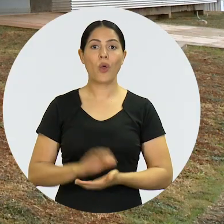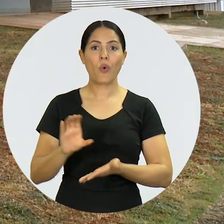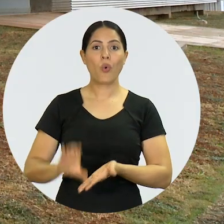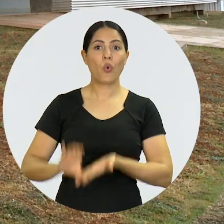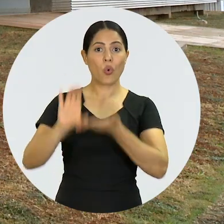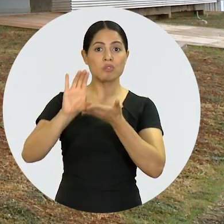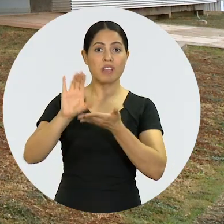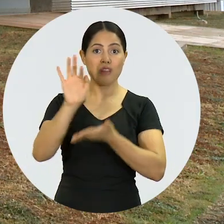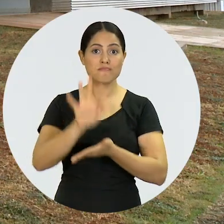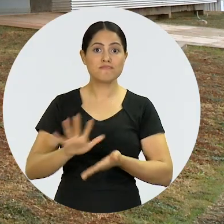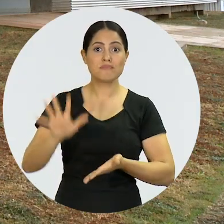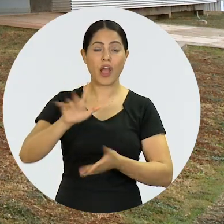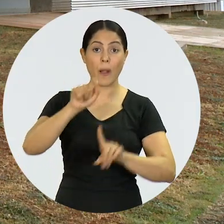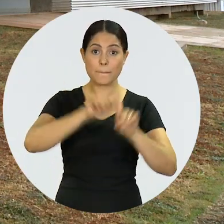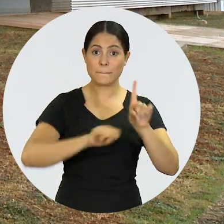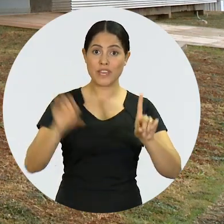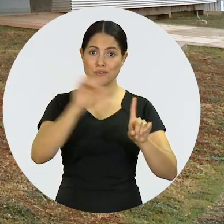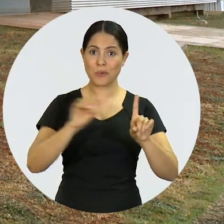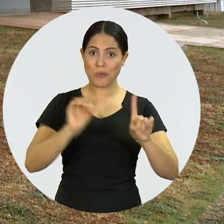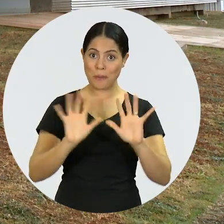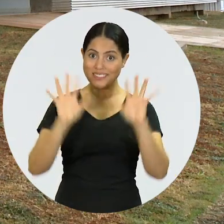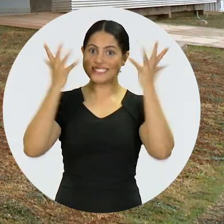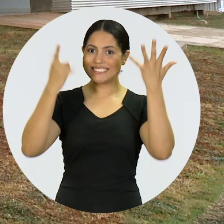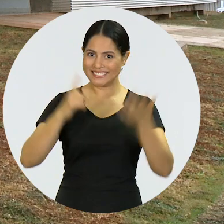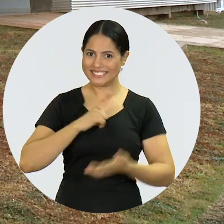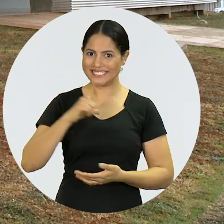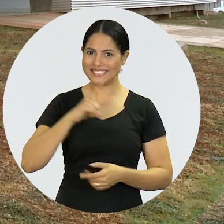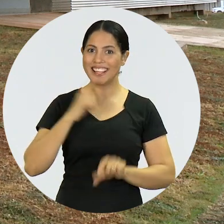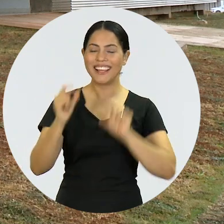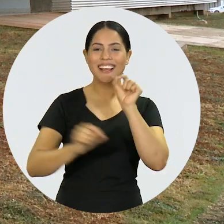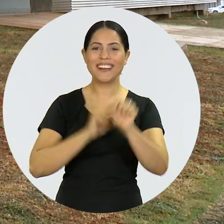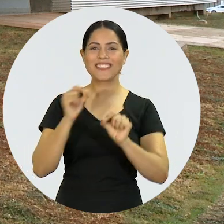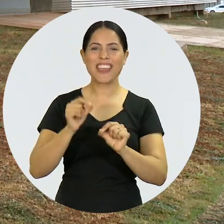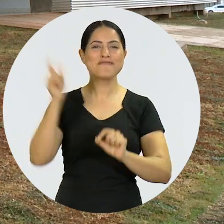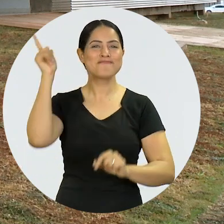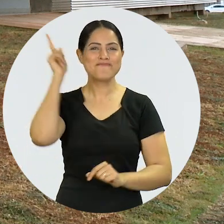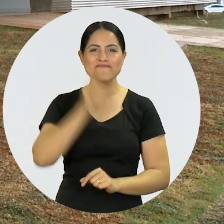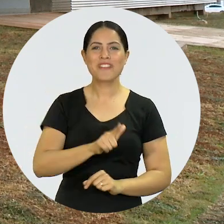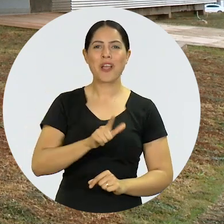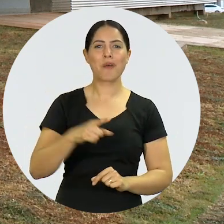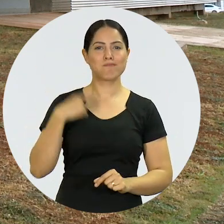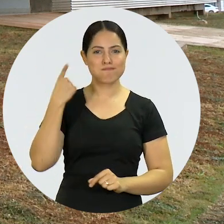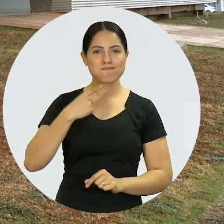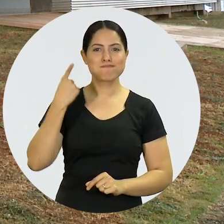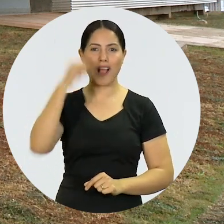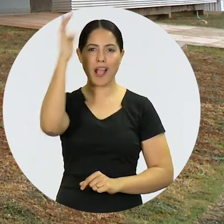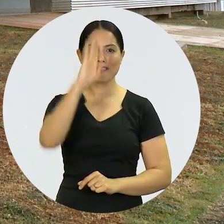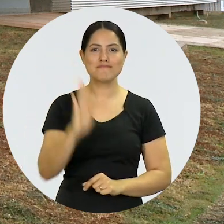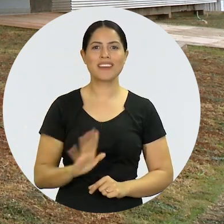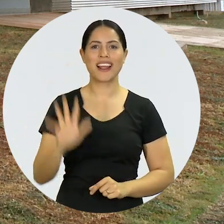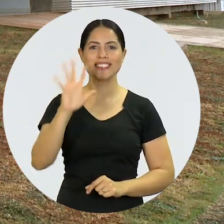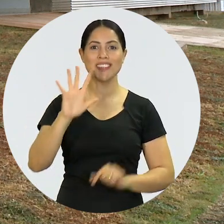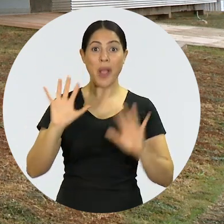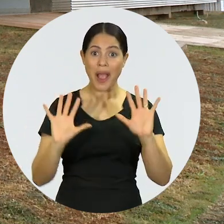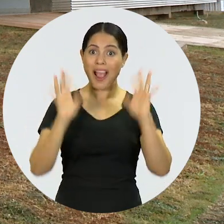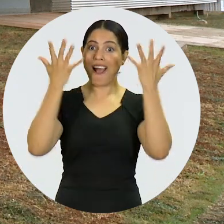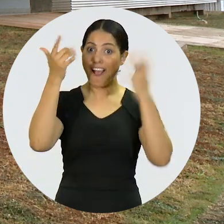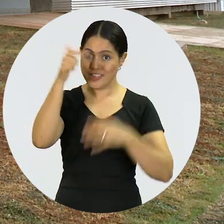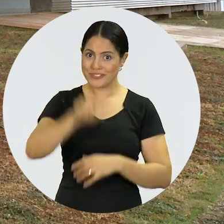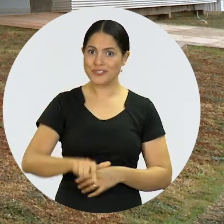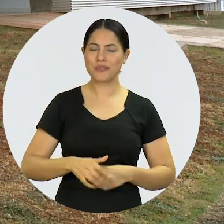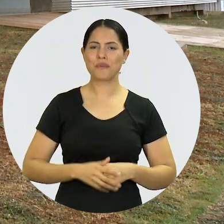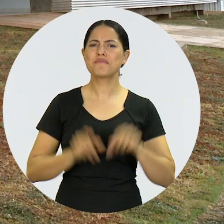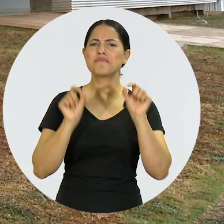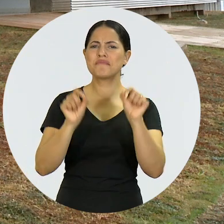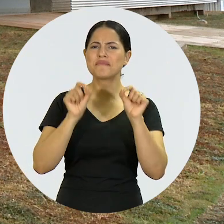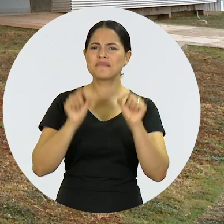O Conselho Pleno do mês de outubro foi de celebração. A grande conquista da advocacia brasileira foi comemorada